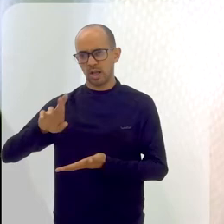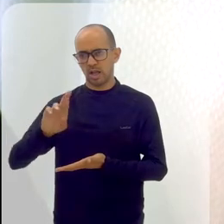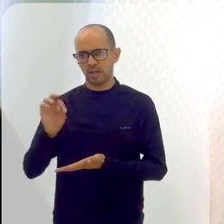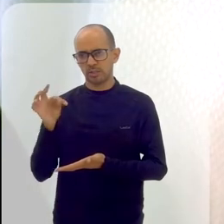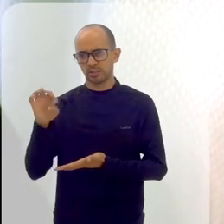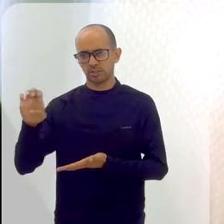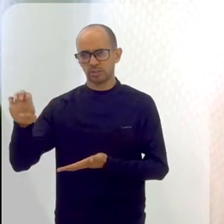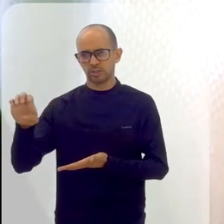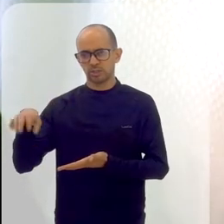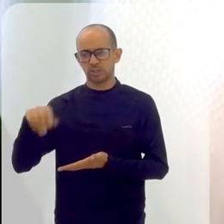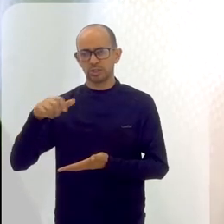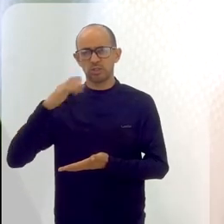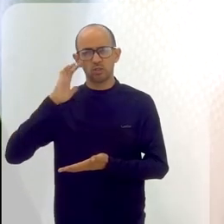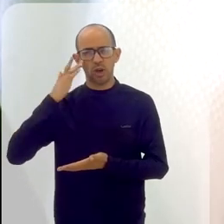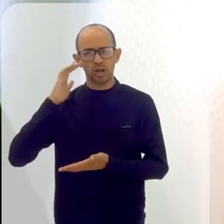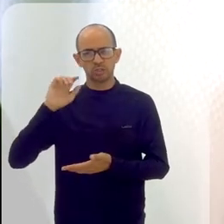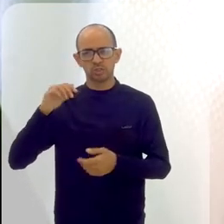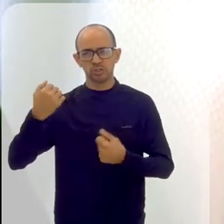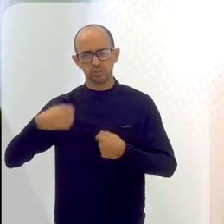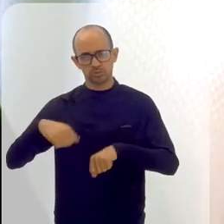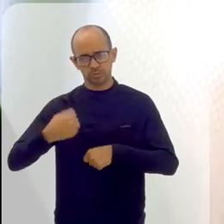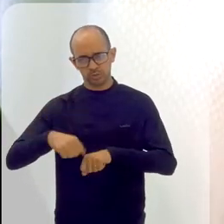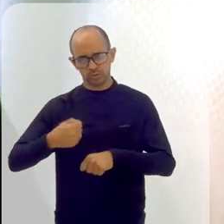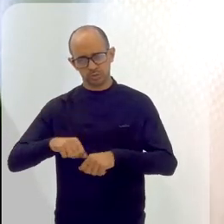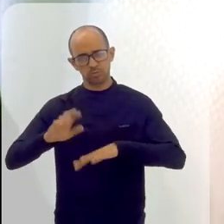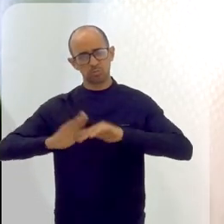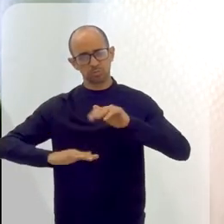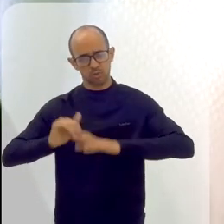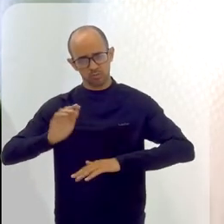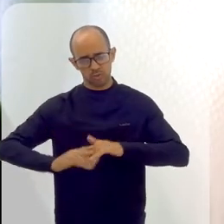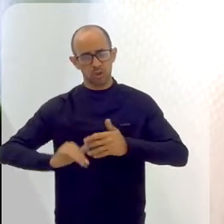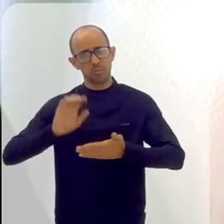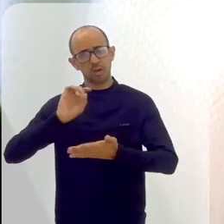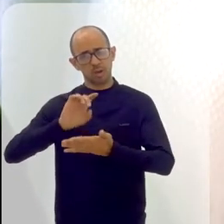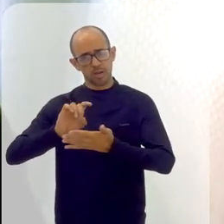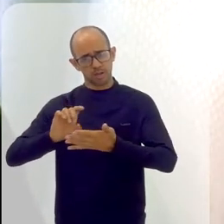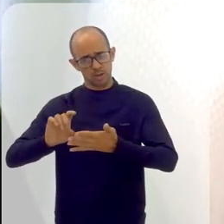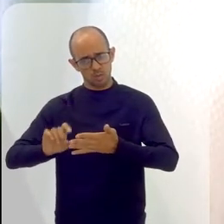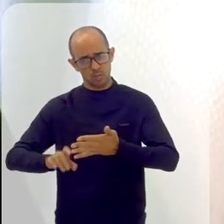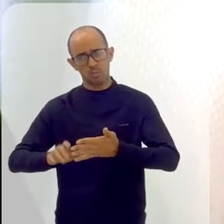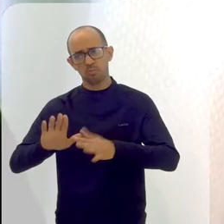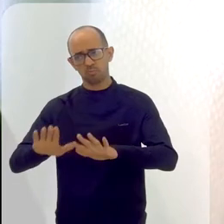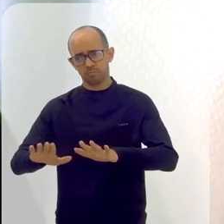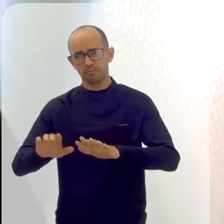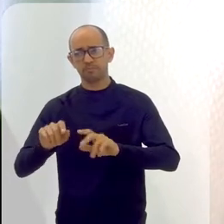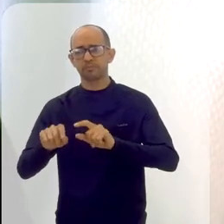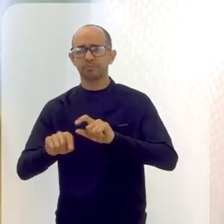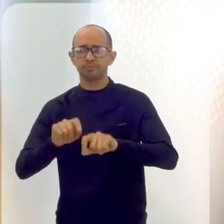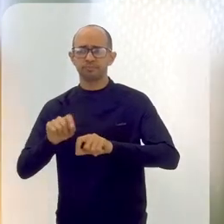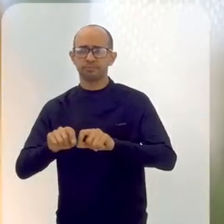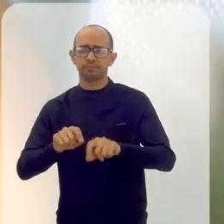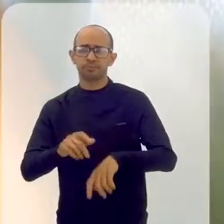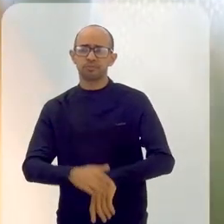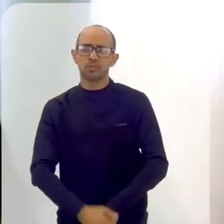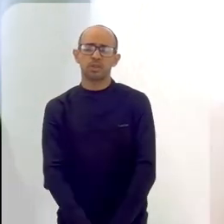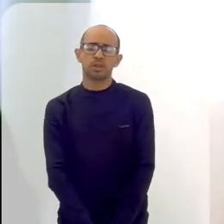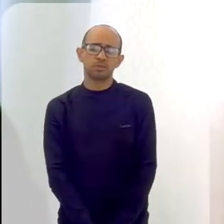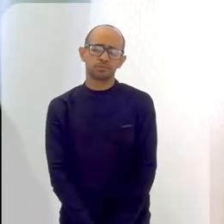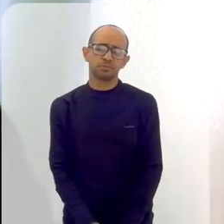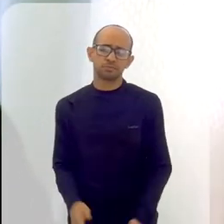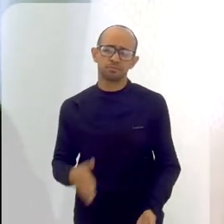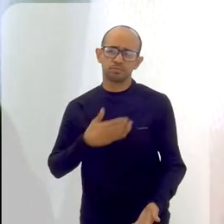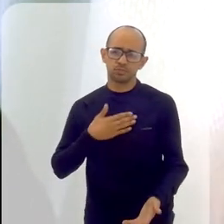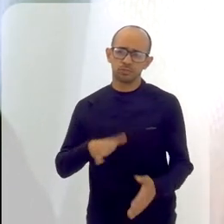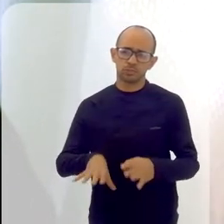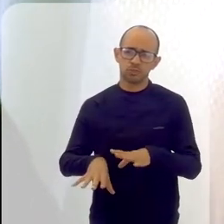formação dele, quando eu acredito que a gente deveria ter um cargo para cada uma dessas divisões e assim os alunos terem contato com tudo.